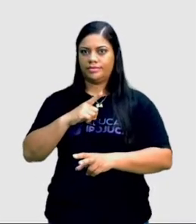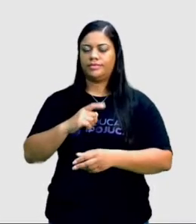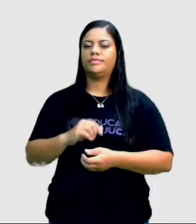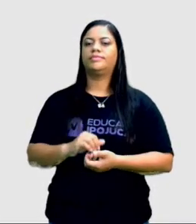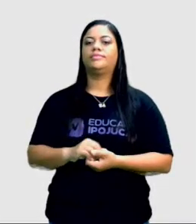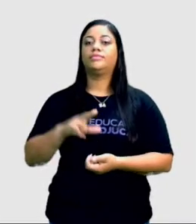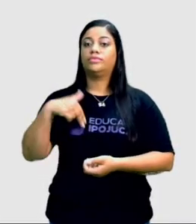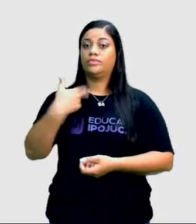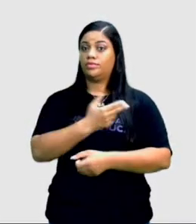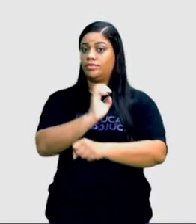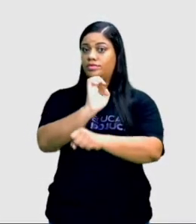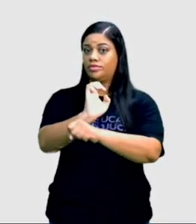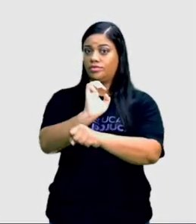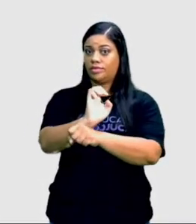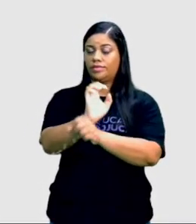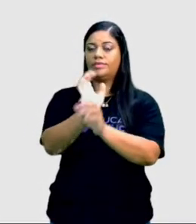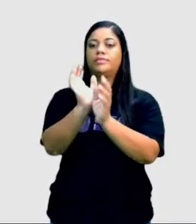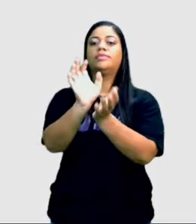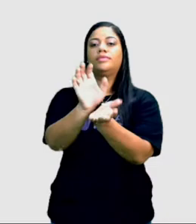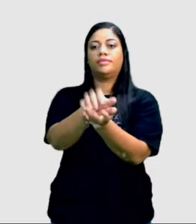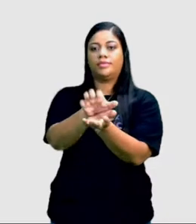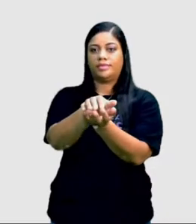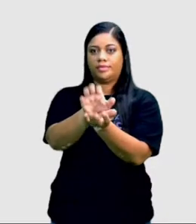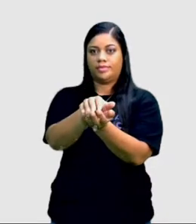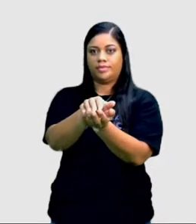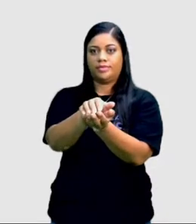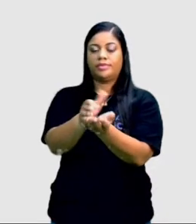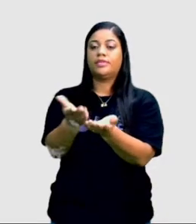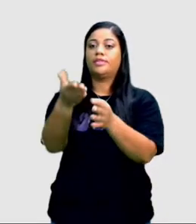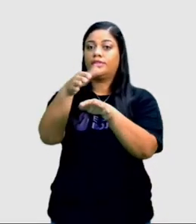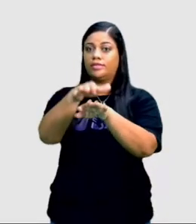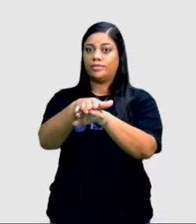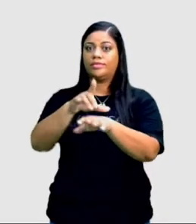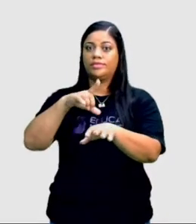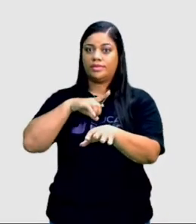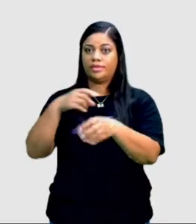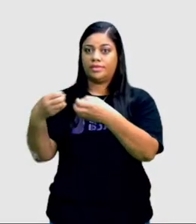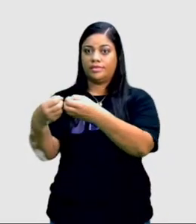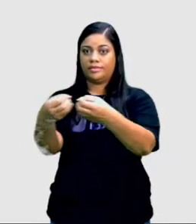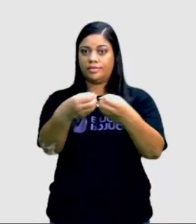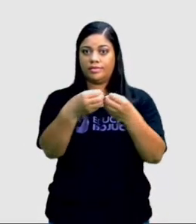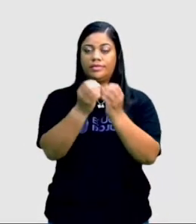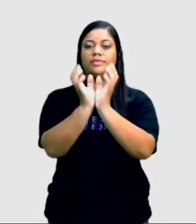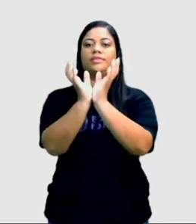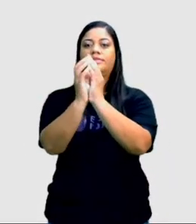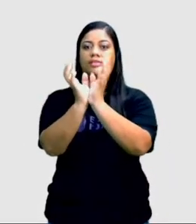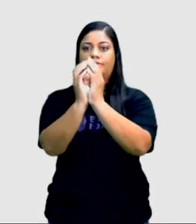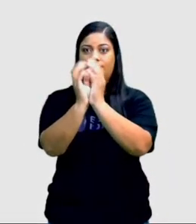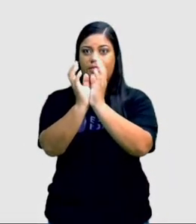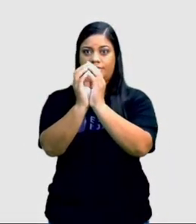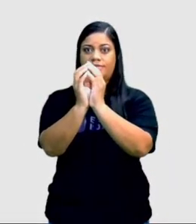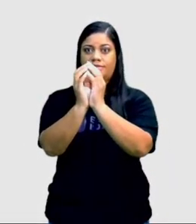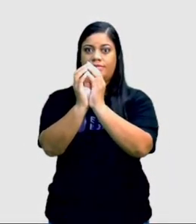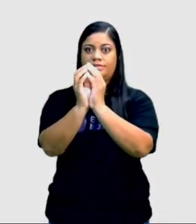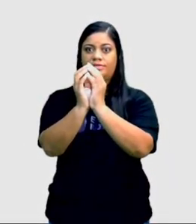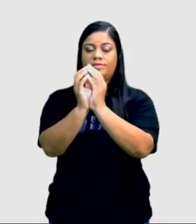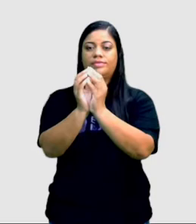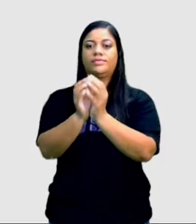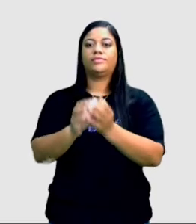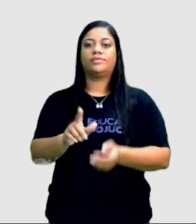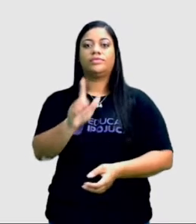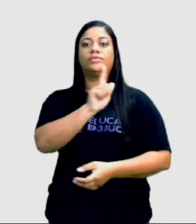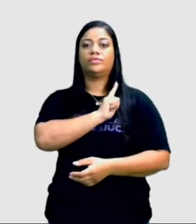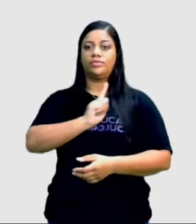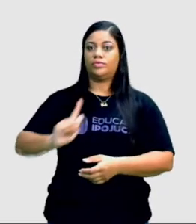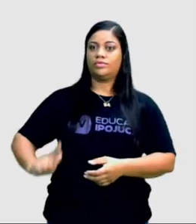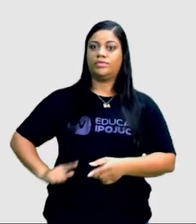estado, que é Pernambuco. Dentro dele fica a capital, que é Recife, onde estão lá os